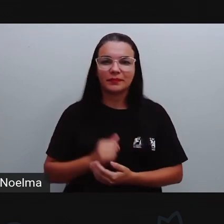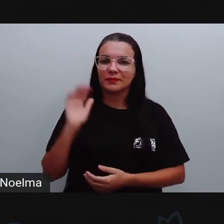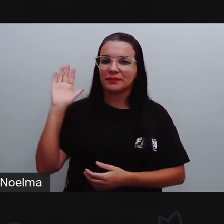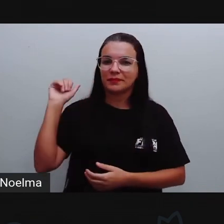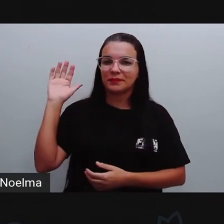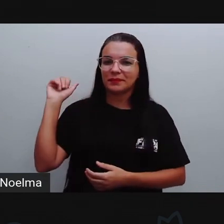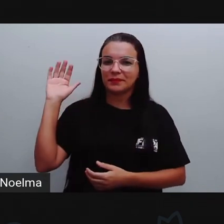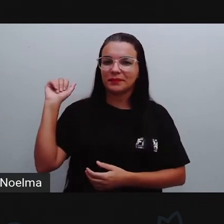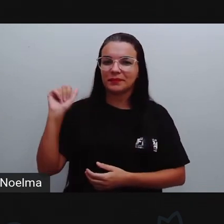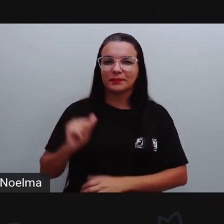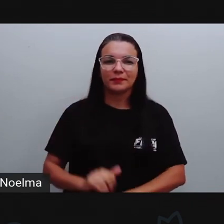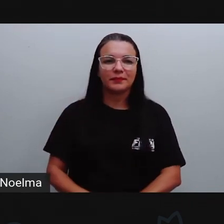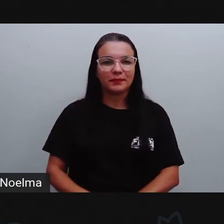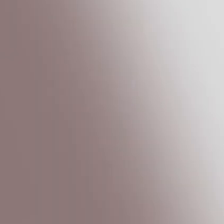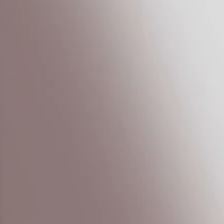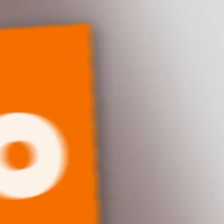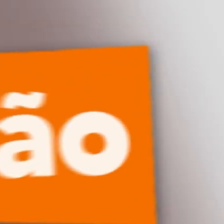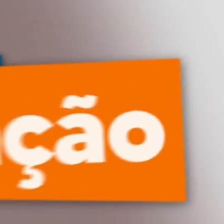Tchau, tchau!